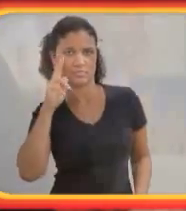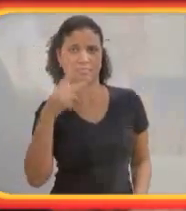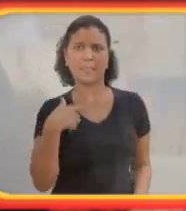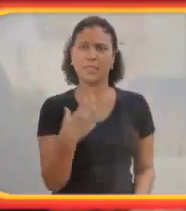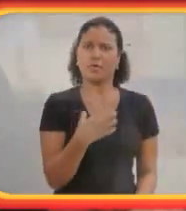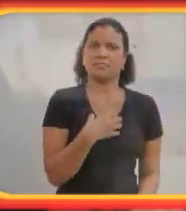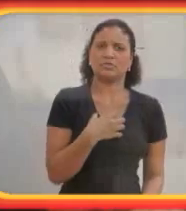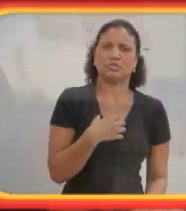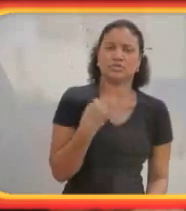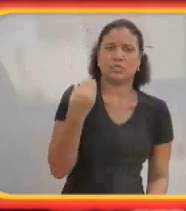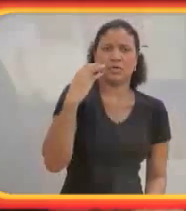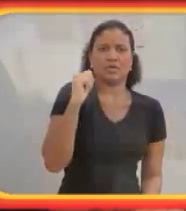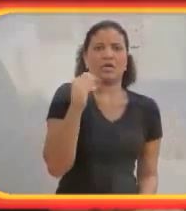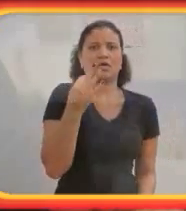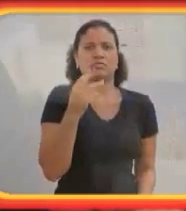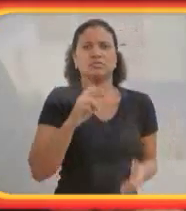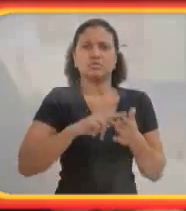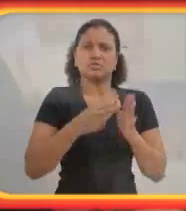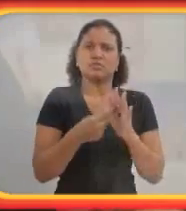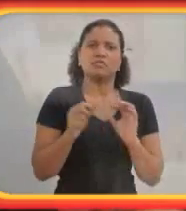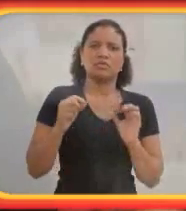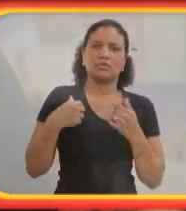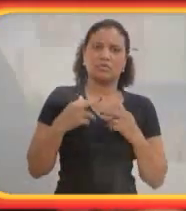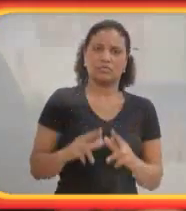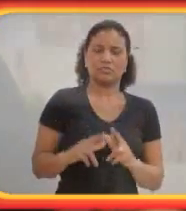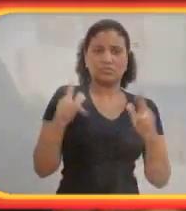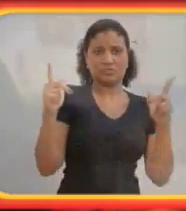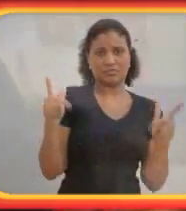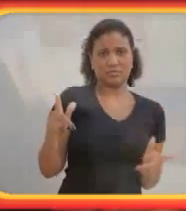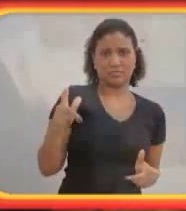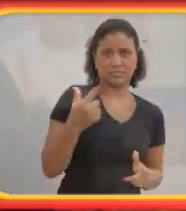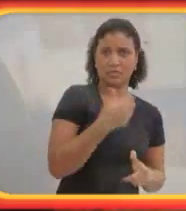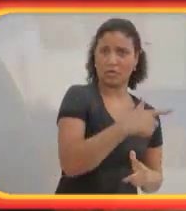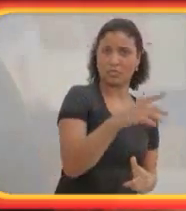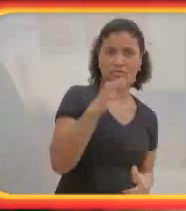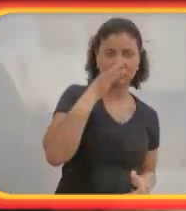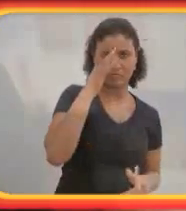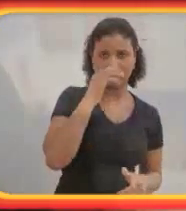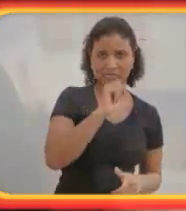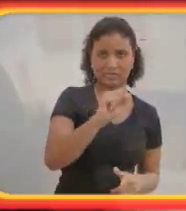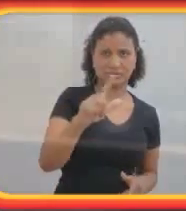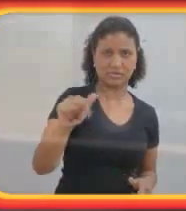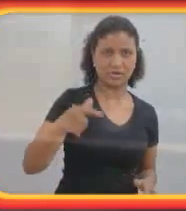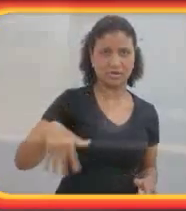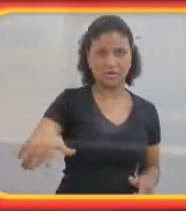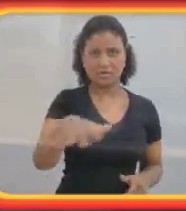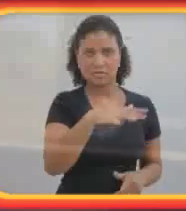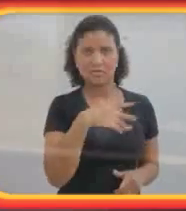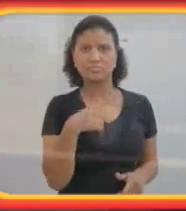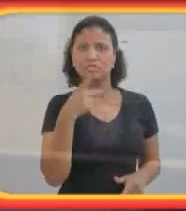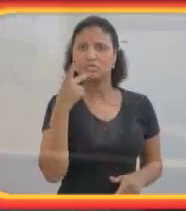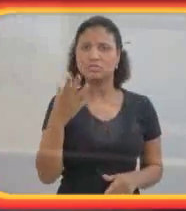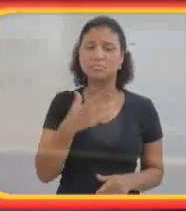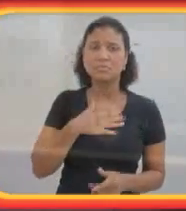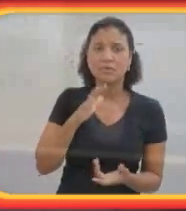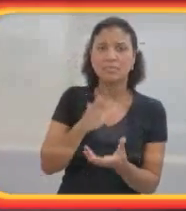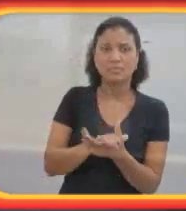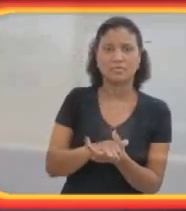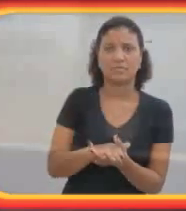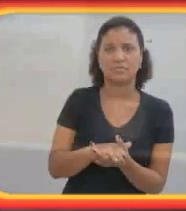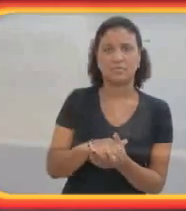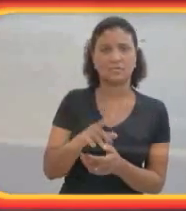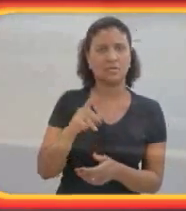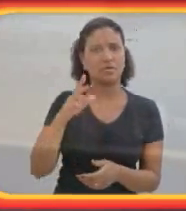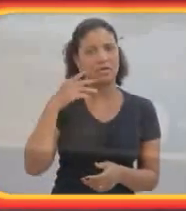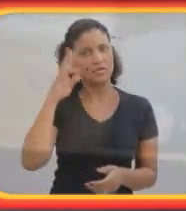da sala de estar. Para dizer para a minha mulher a história de que eu tinha que ser tratado de forma diferente das outras flores. Depois,